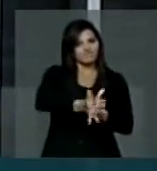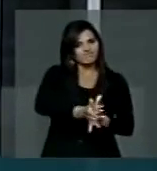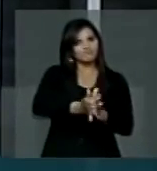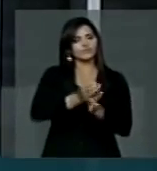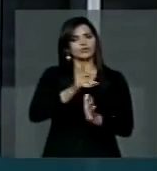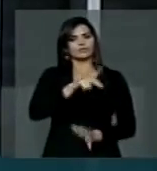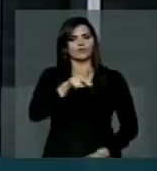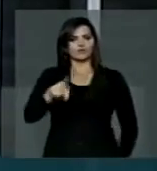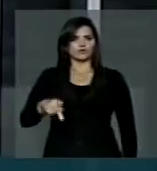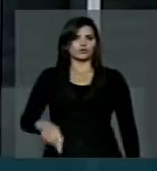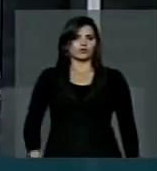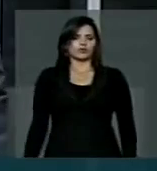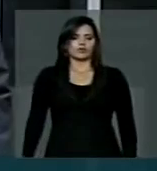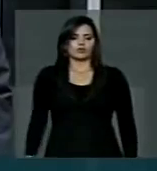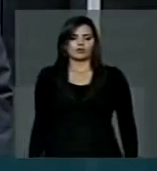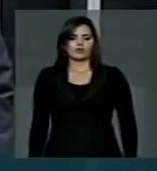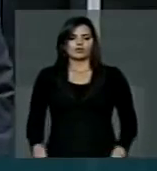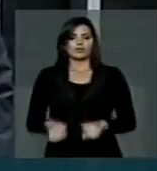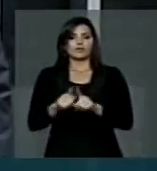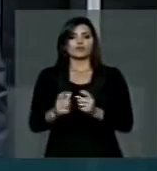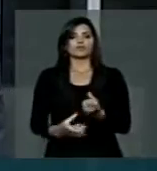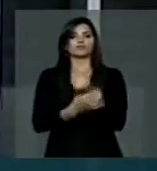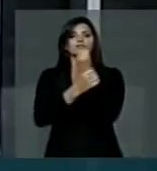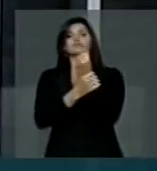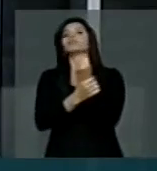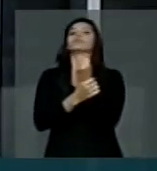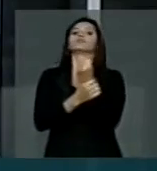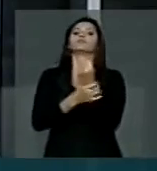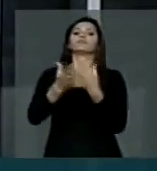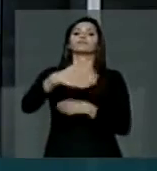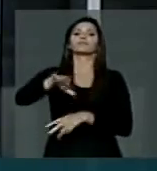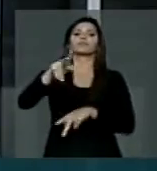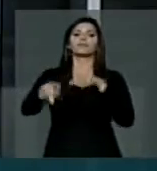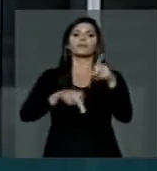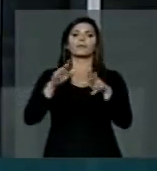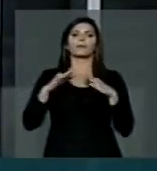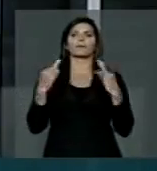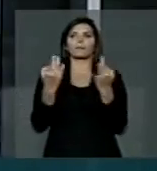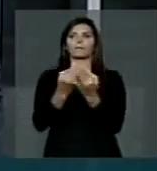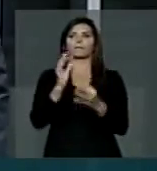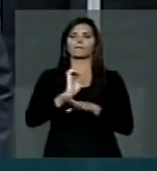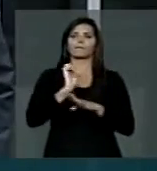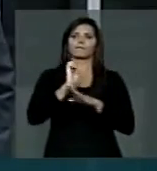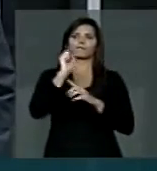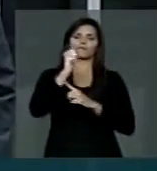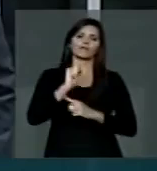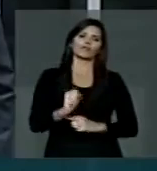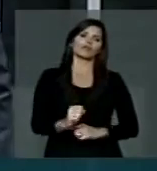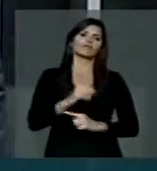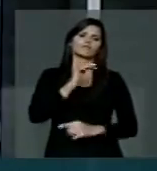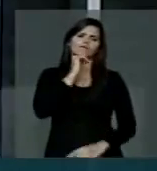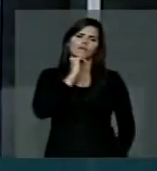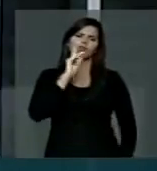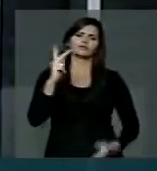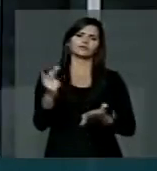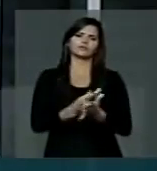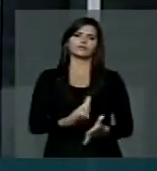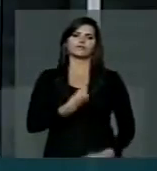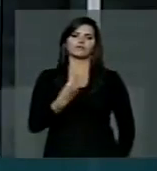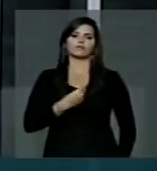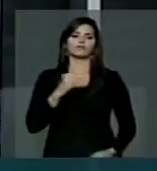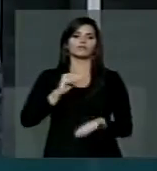magistério. É assim na questão da segurança pública, onde as famílias do nosso estado, infelizmente, vivem em uma total